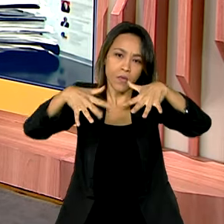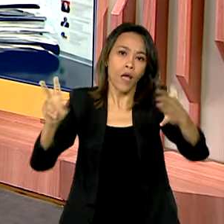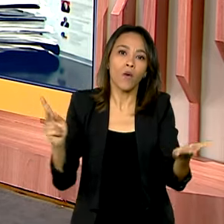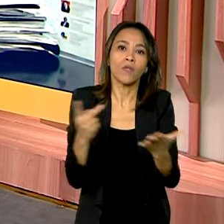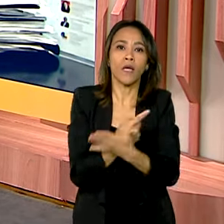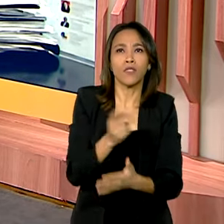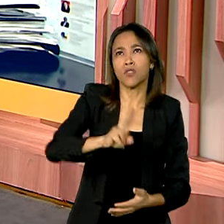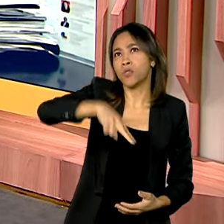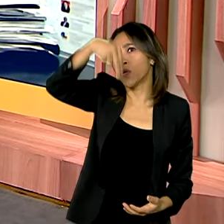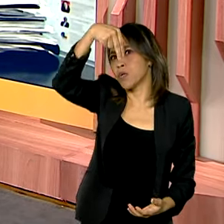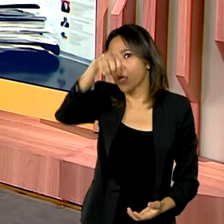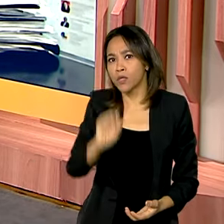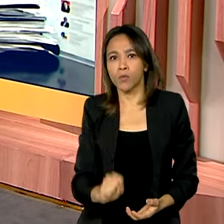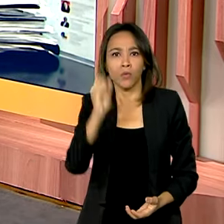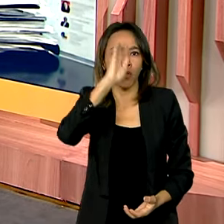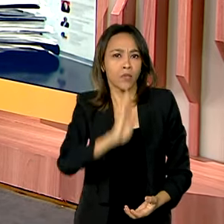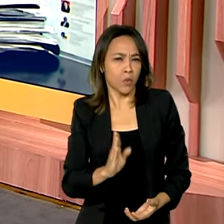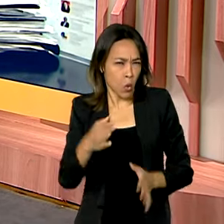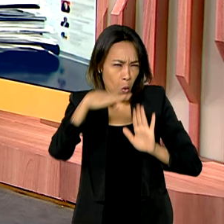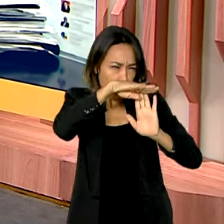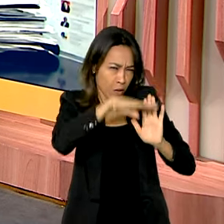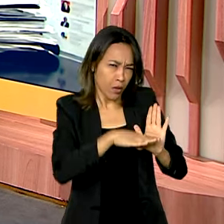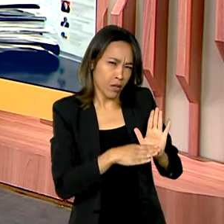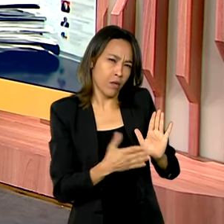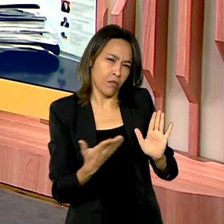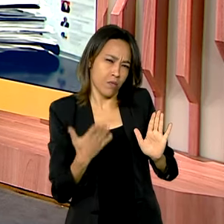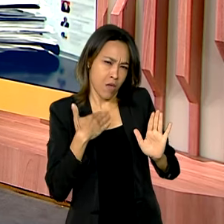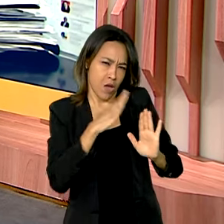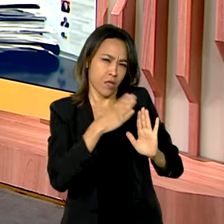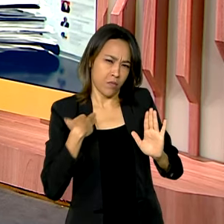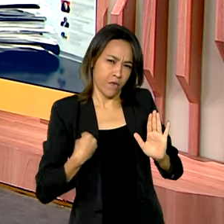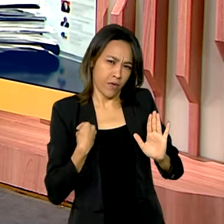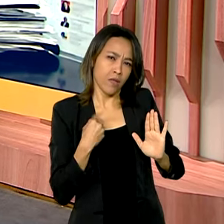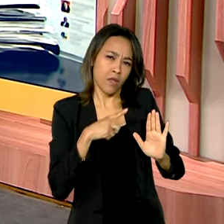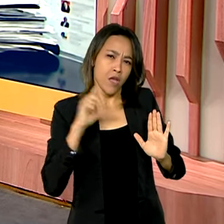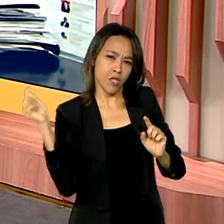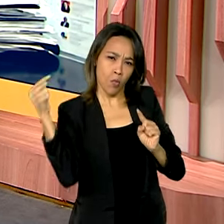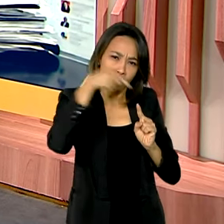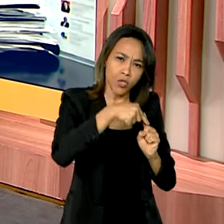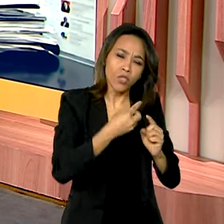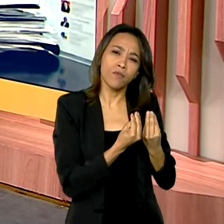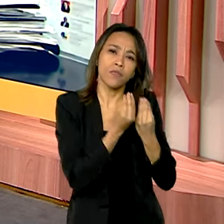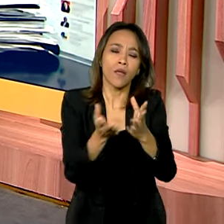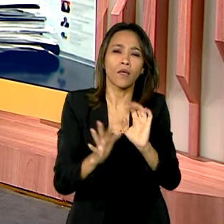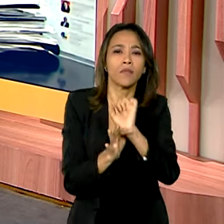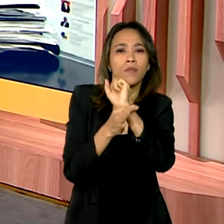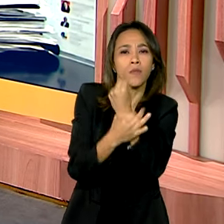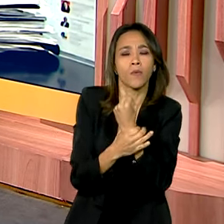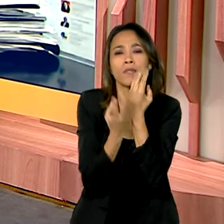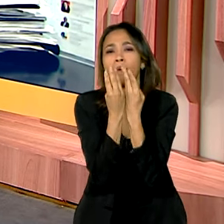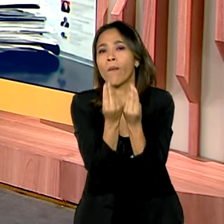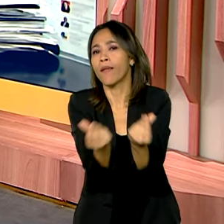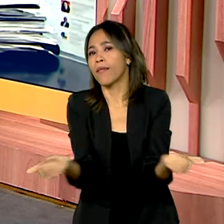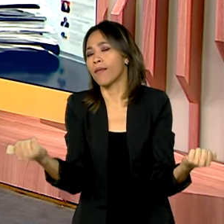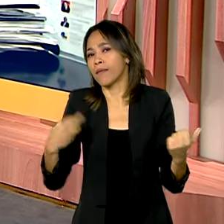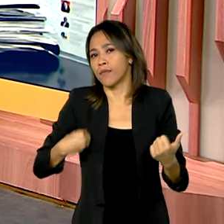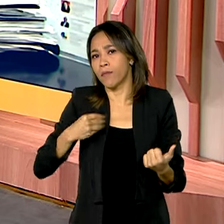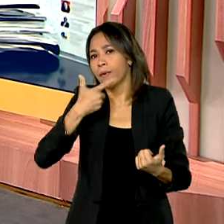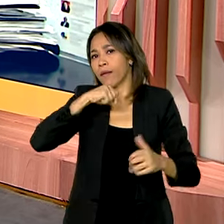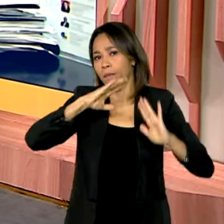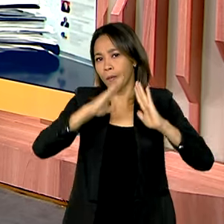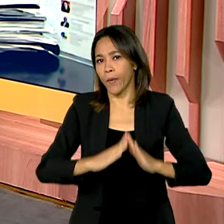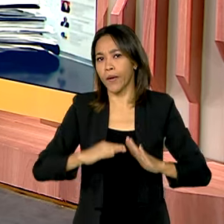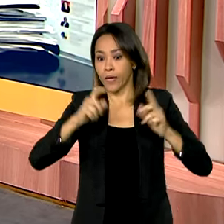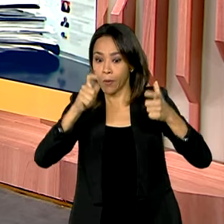pergunto, o programa Minha Casa Minha Vida tem também esse objetivo de dar mais segurança e mais qualidade de vida para as pessoas que moram em áreas de